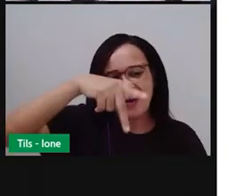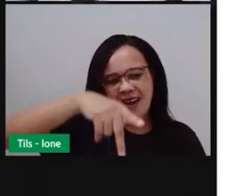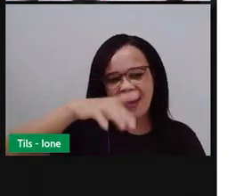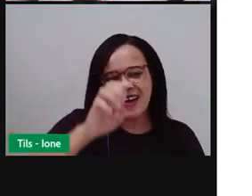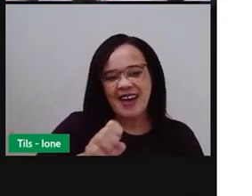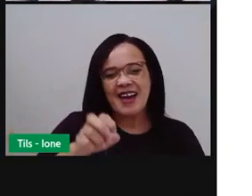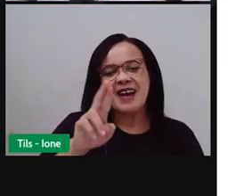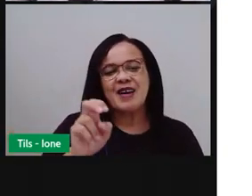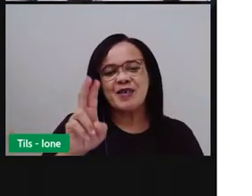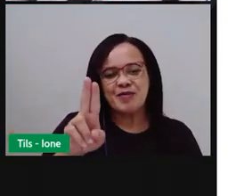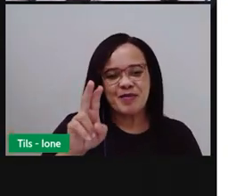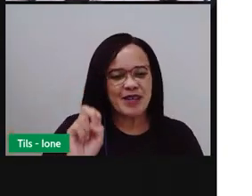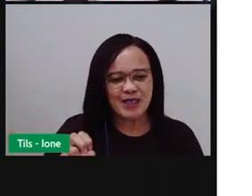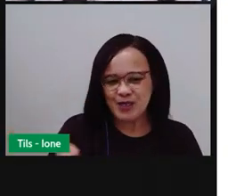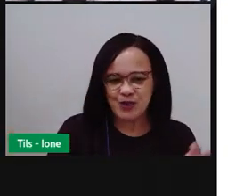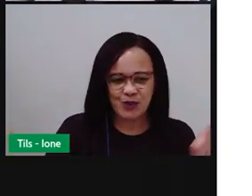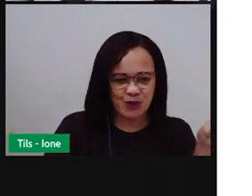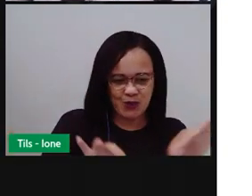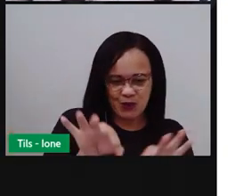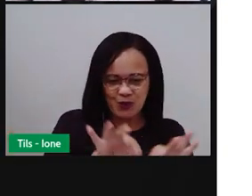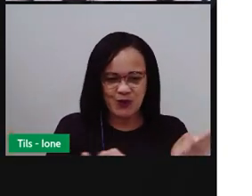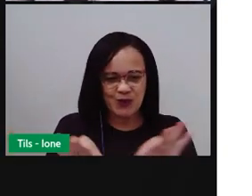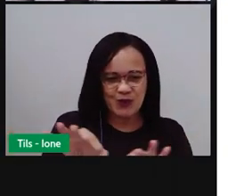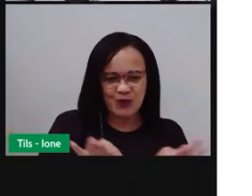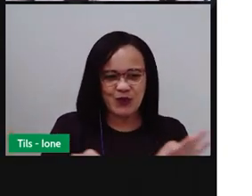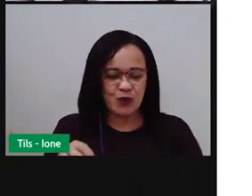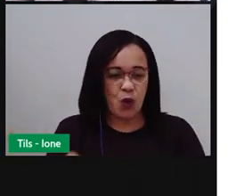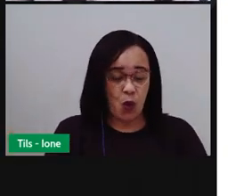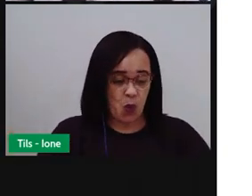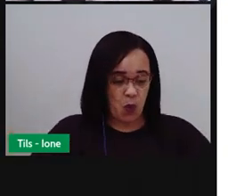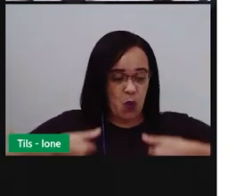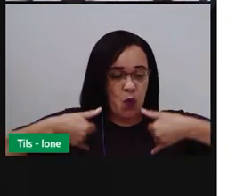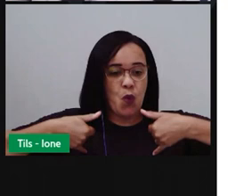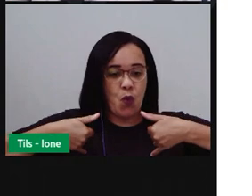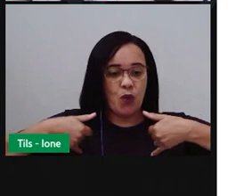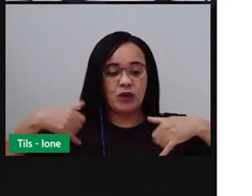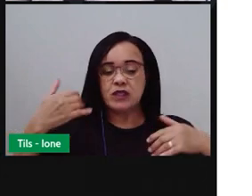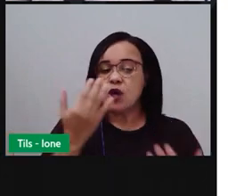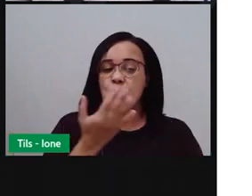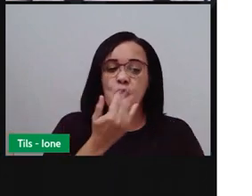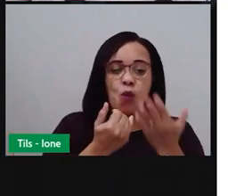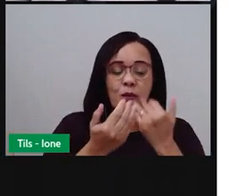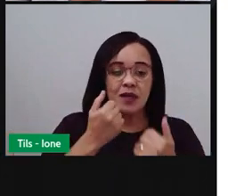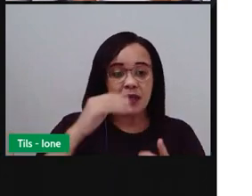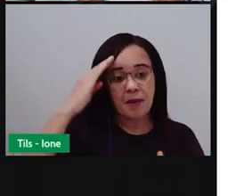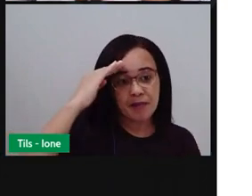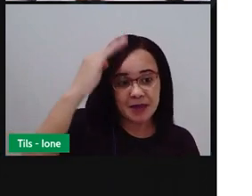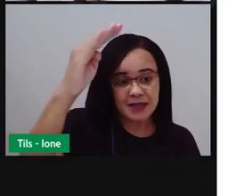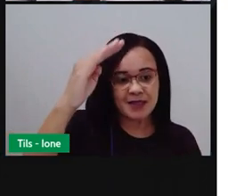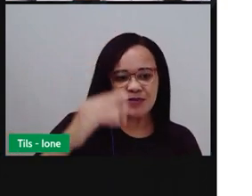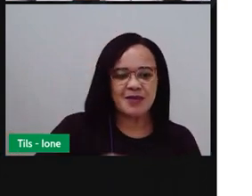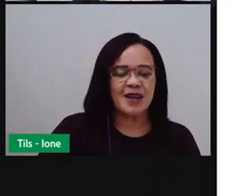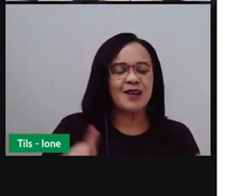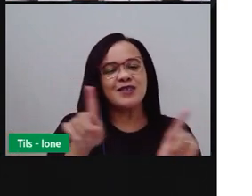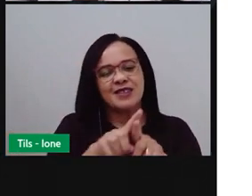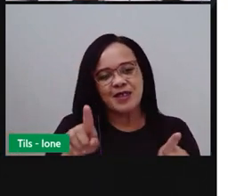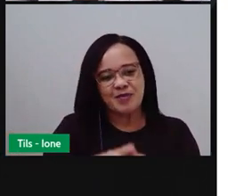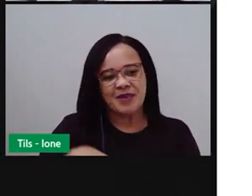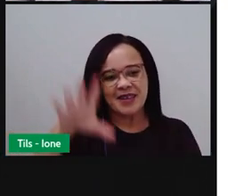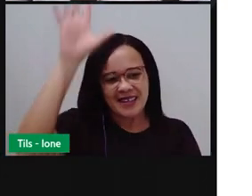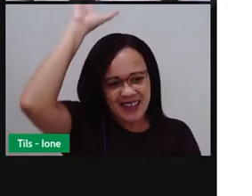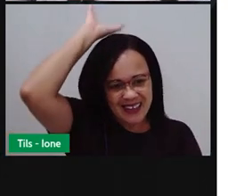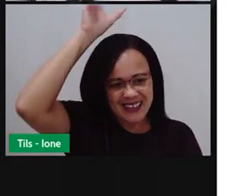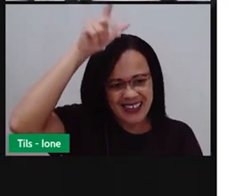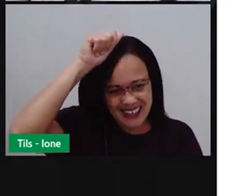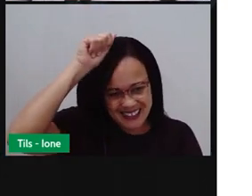orgulhoso, desafiando seus adversários, gastronômicos, principalmente as galinhas assadinhas,